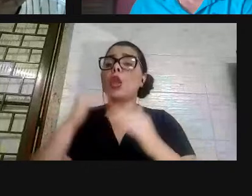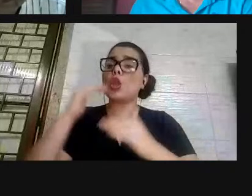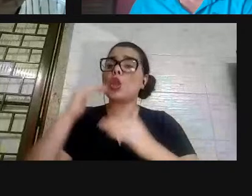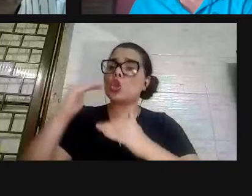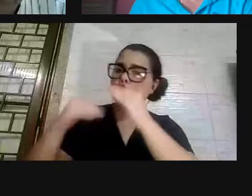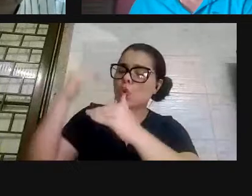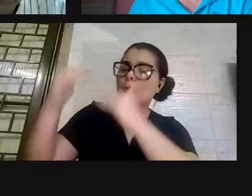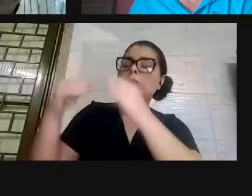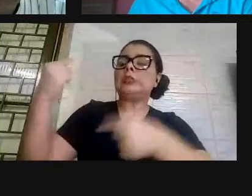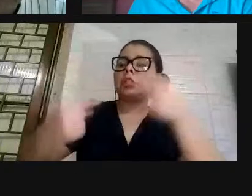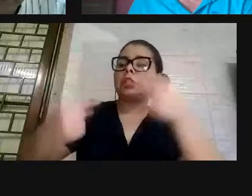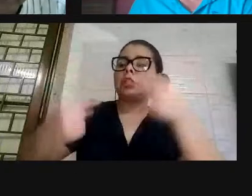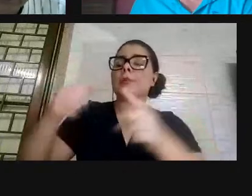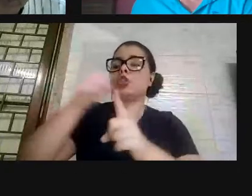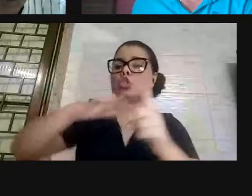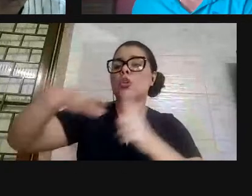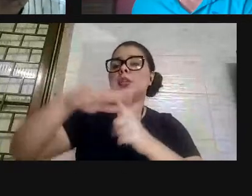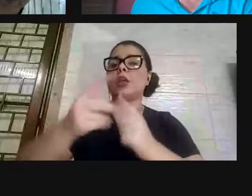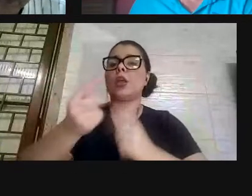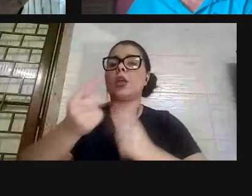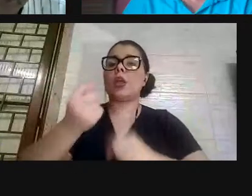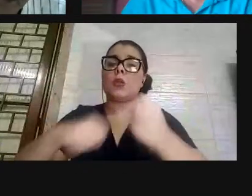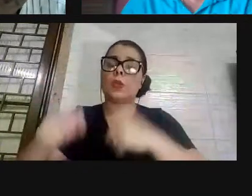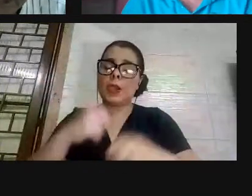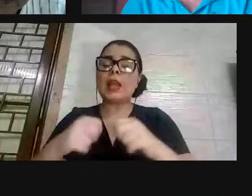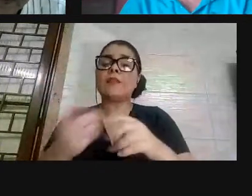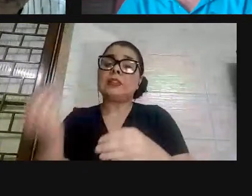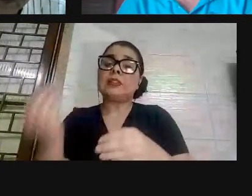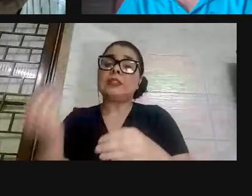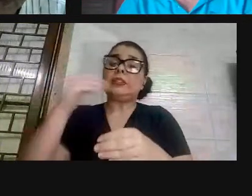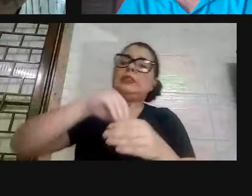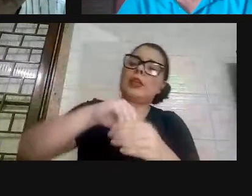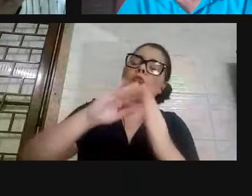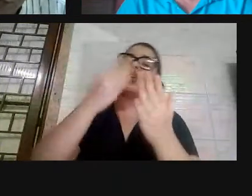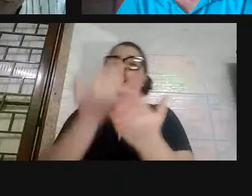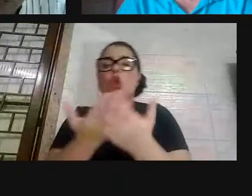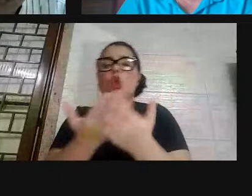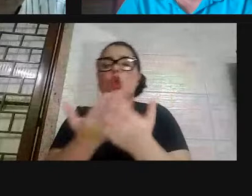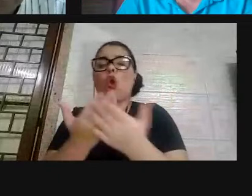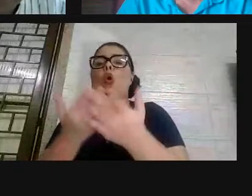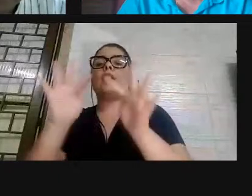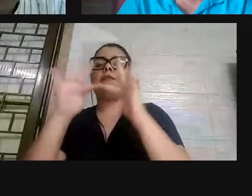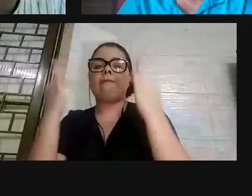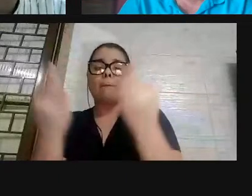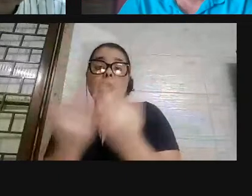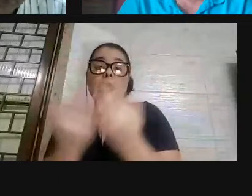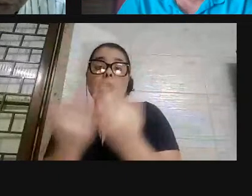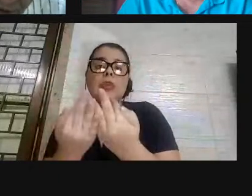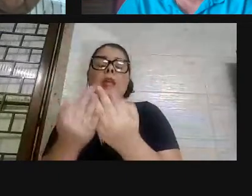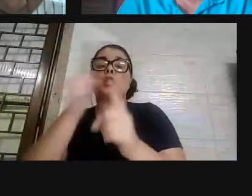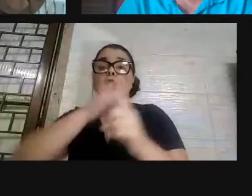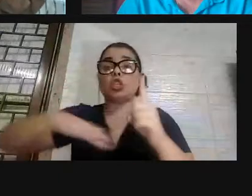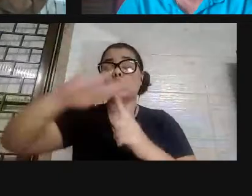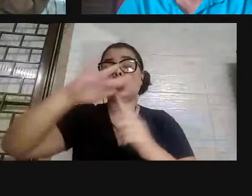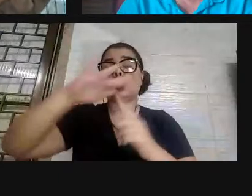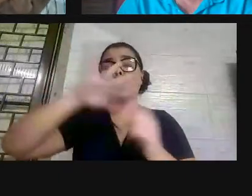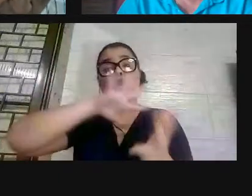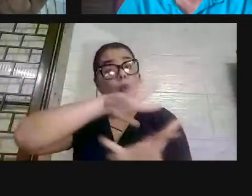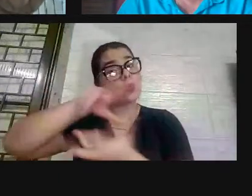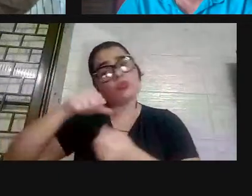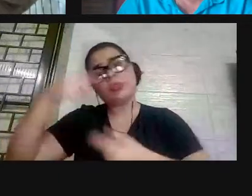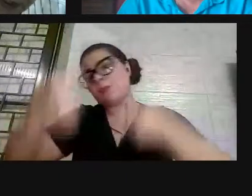contradições sociais e econômicas se reflete na escola, na família, na sociedade, no mundo, na política e tal.